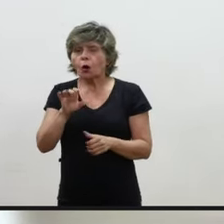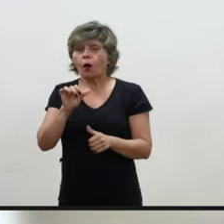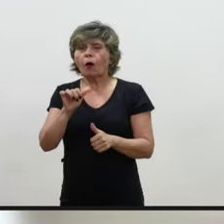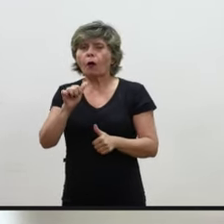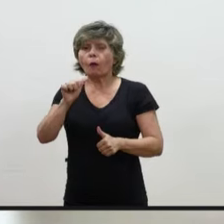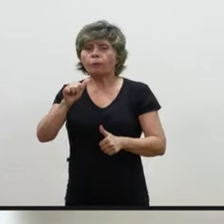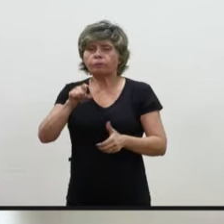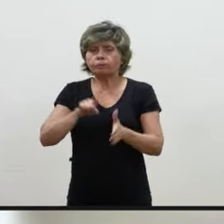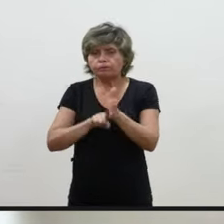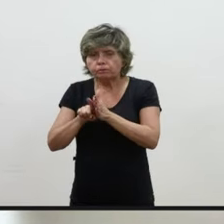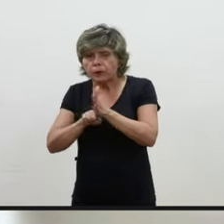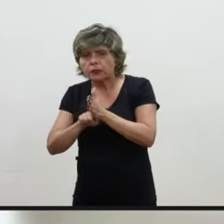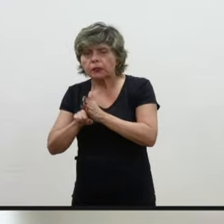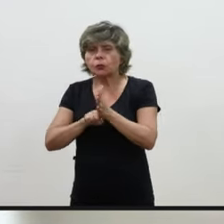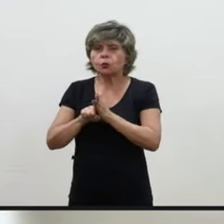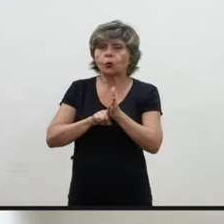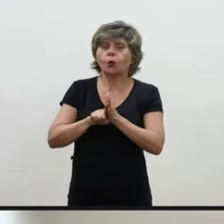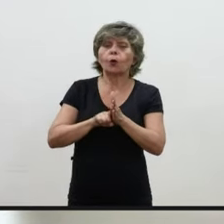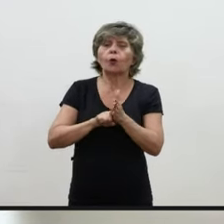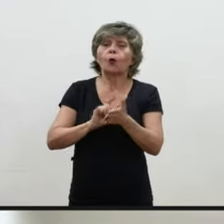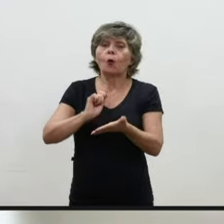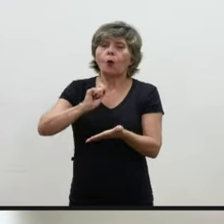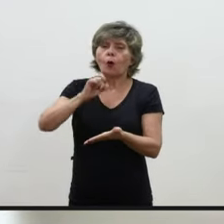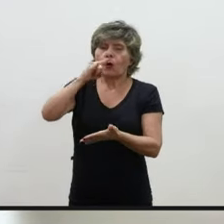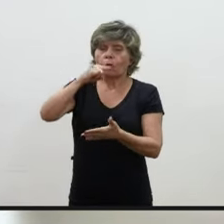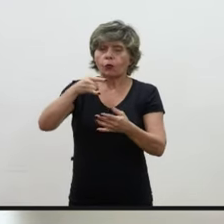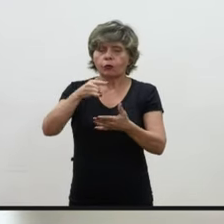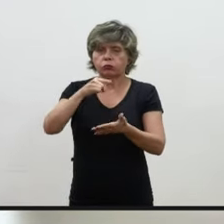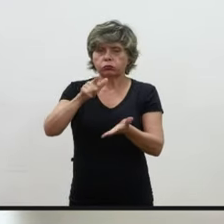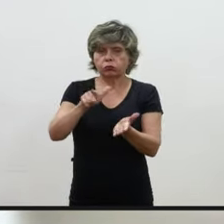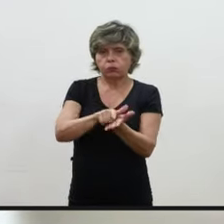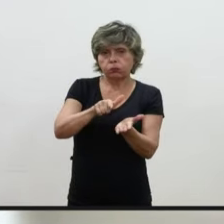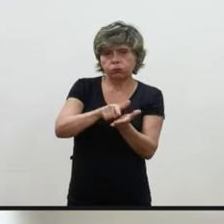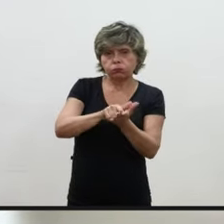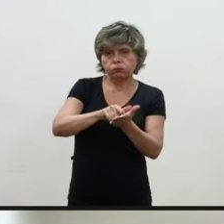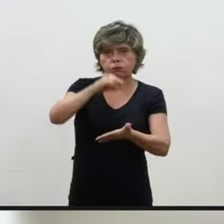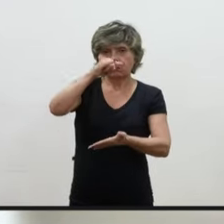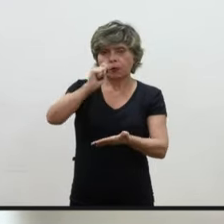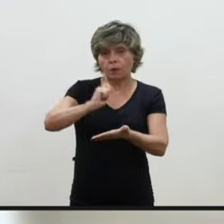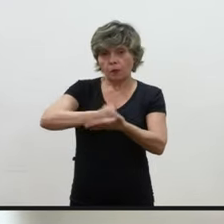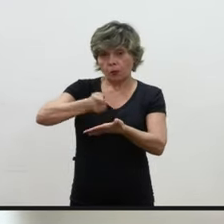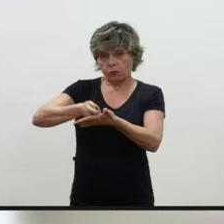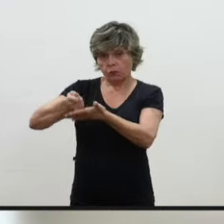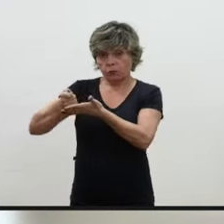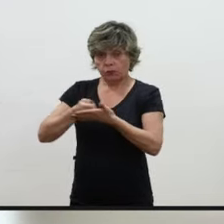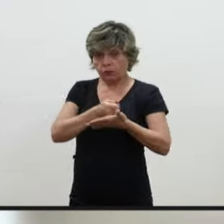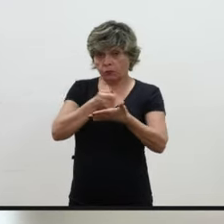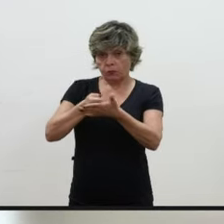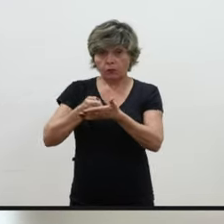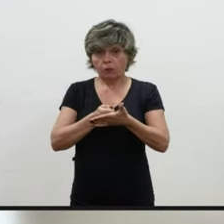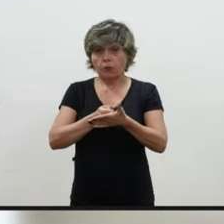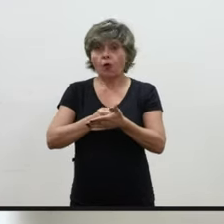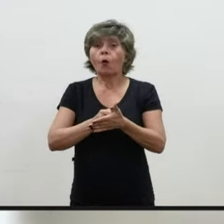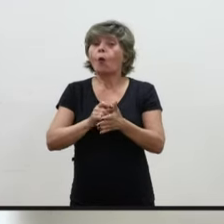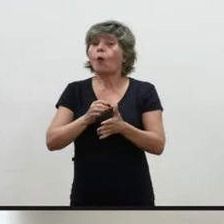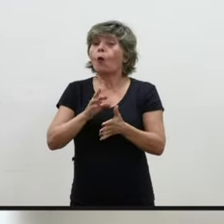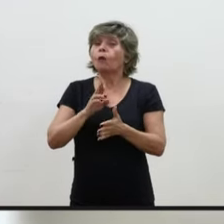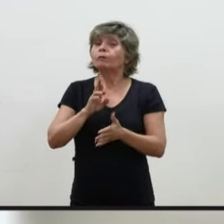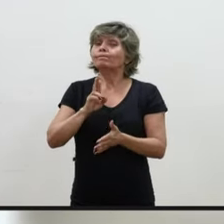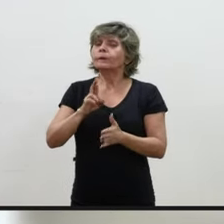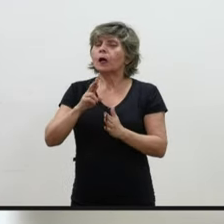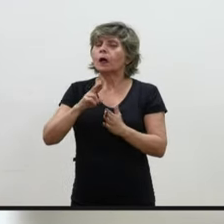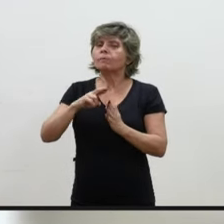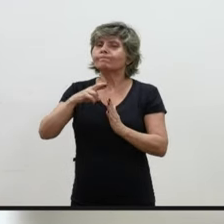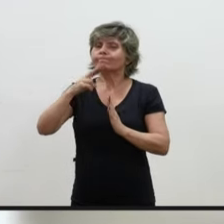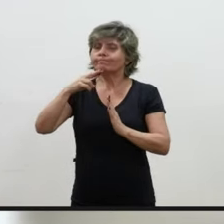Pagamento, confirma que a revisão contemplou o pessoal do Poder Legislativo. O fato de a revisão